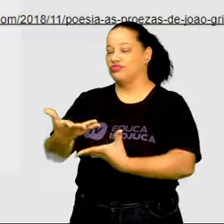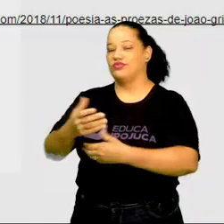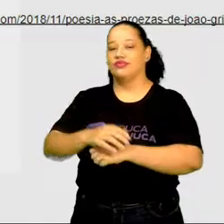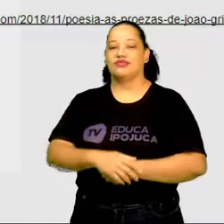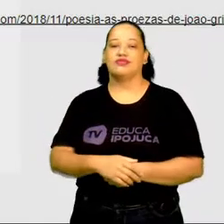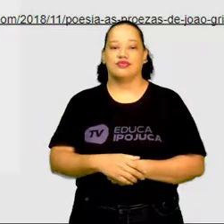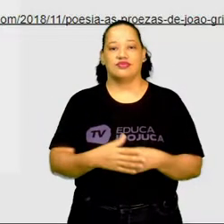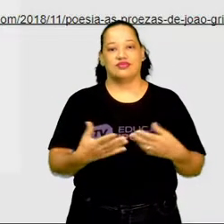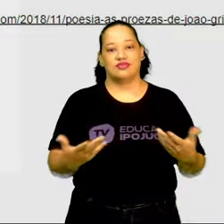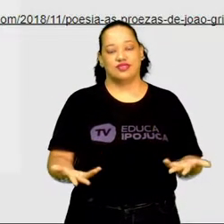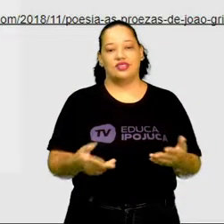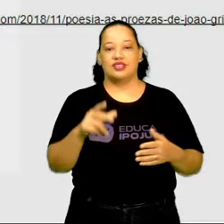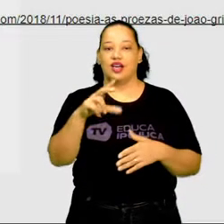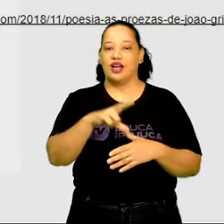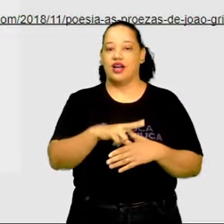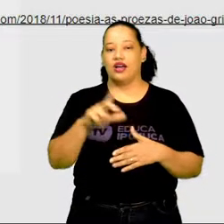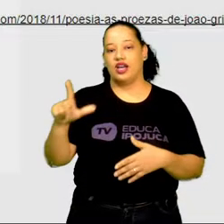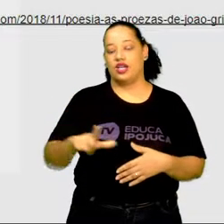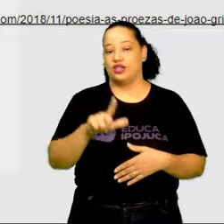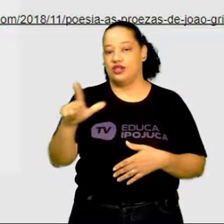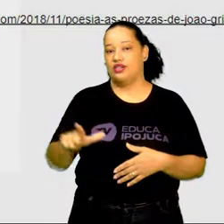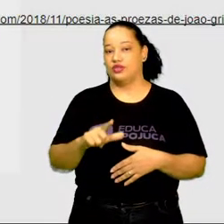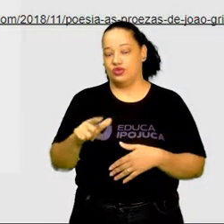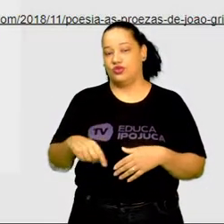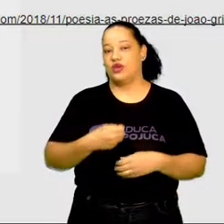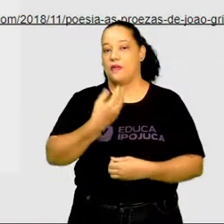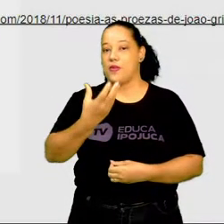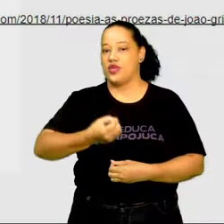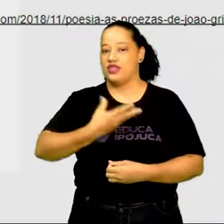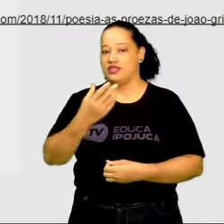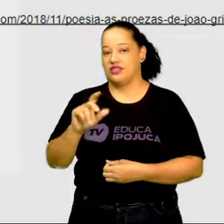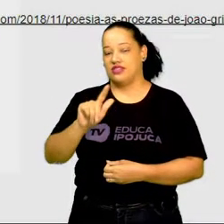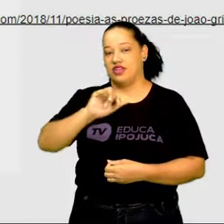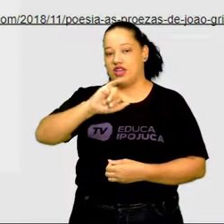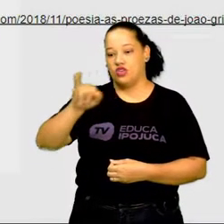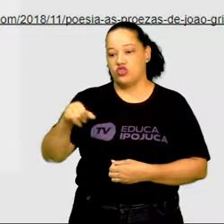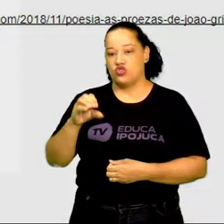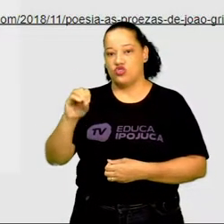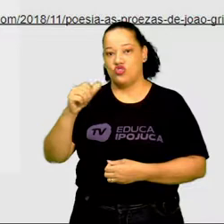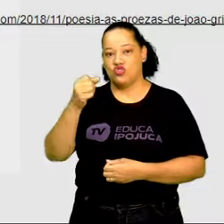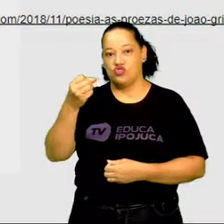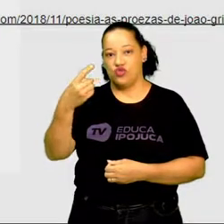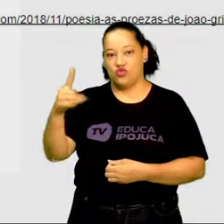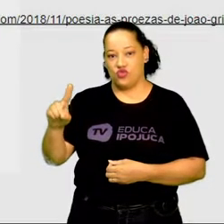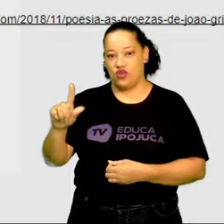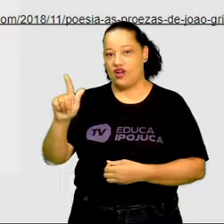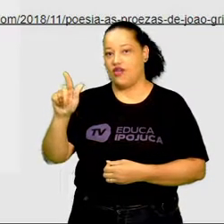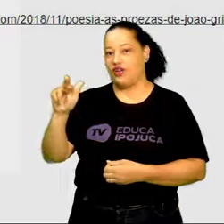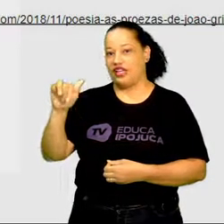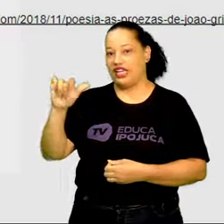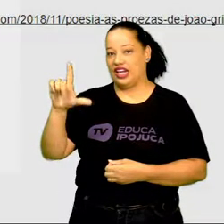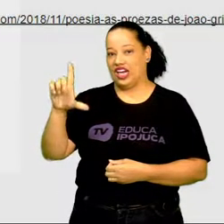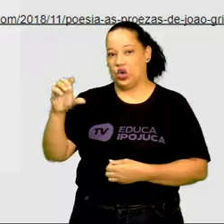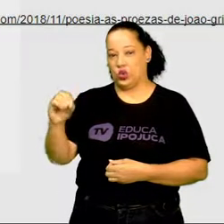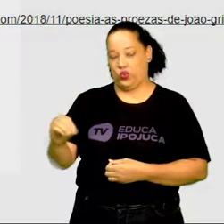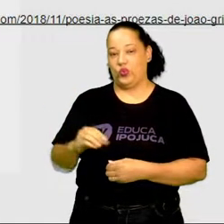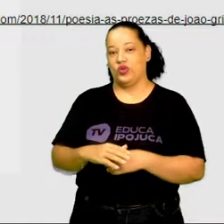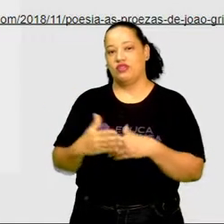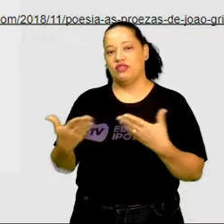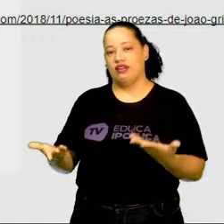Literatura de Cordel, proesias de João Grilo. Trechos. Portanto, o que será que ele está citando aqui?